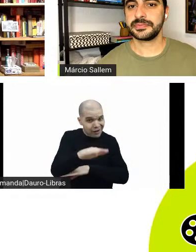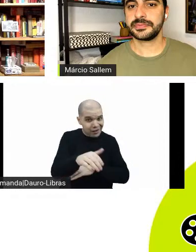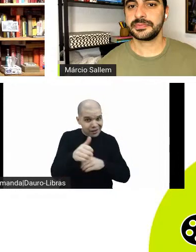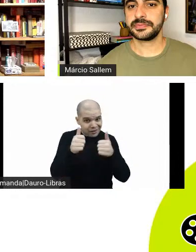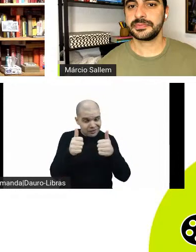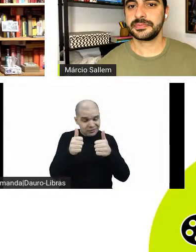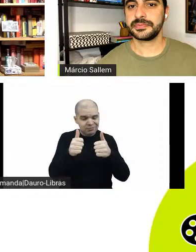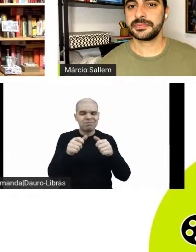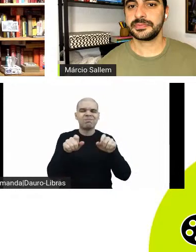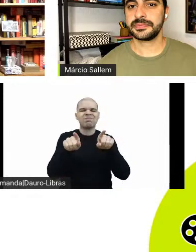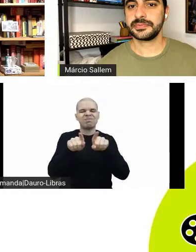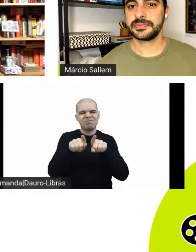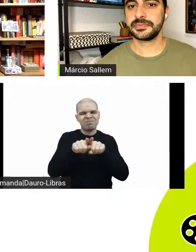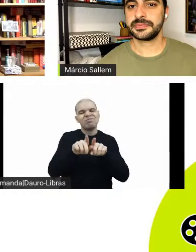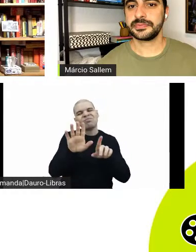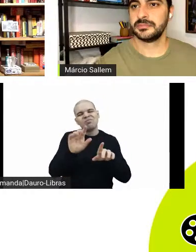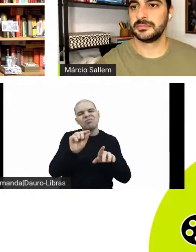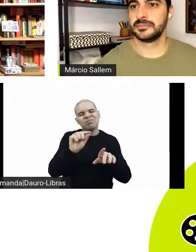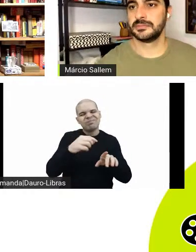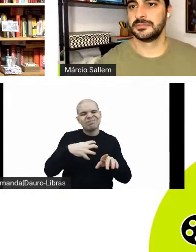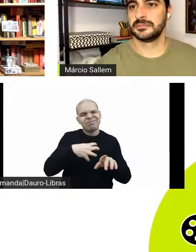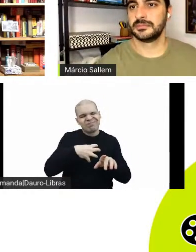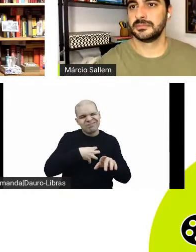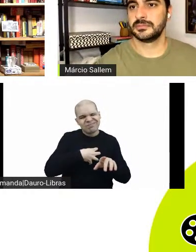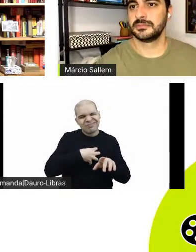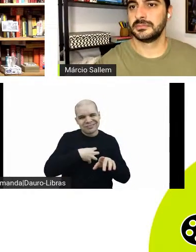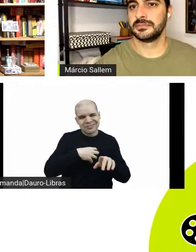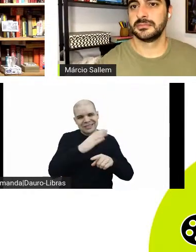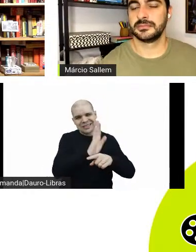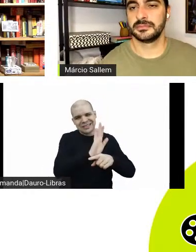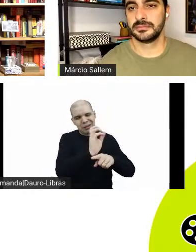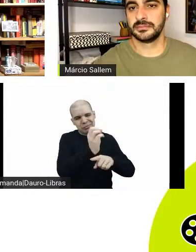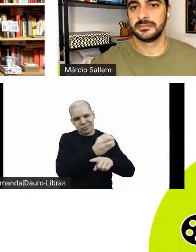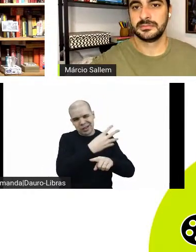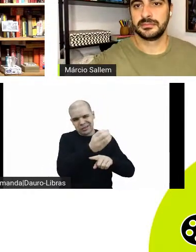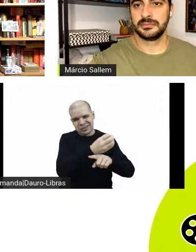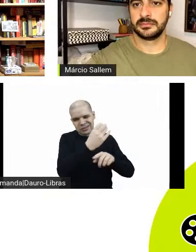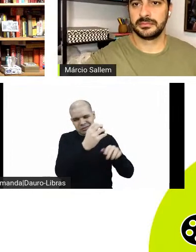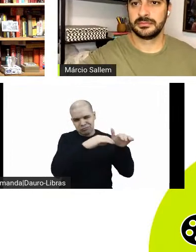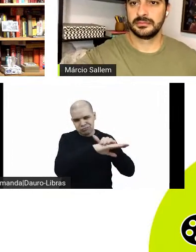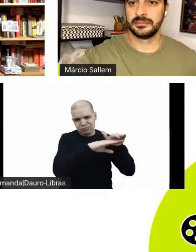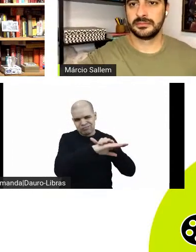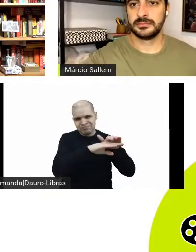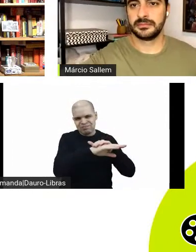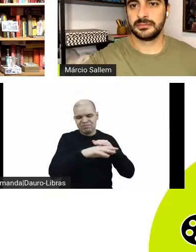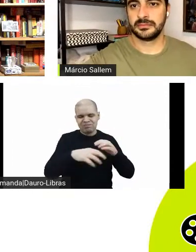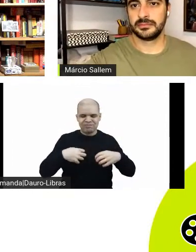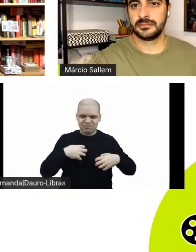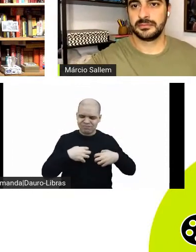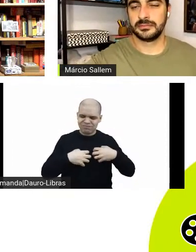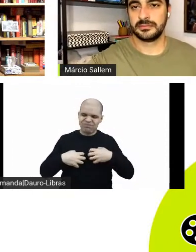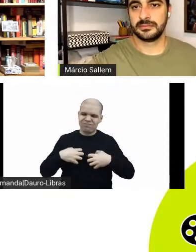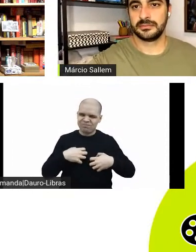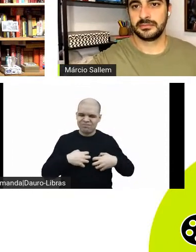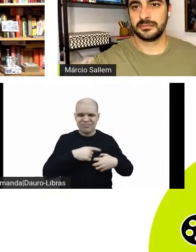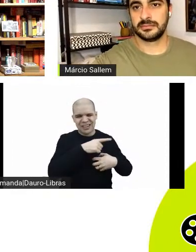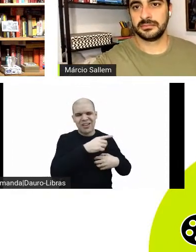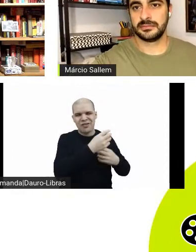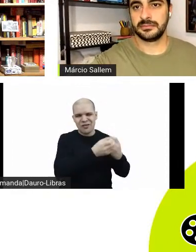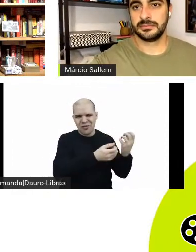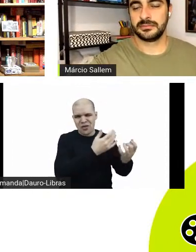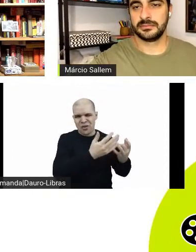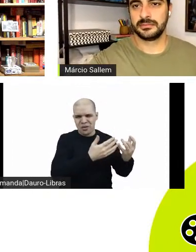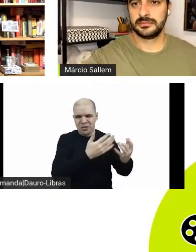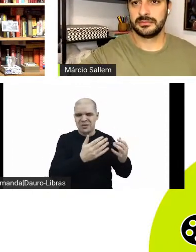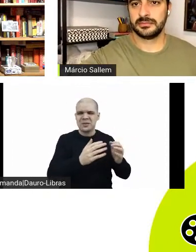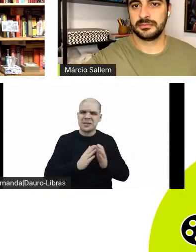aí, né, nesse galpão da Cinemateca, eu vou pegar só curtinho que a gente, que andei vendo aí nos stories, então é uma mensagem que é menos